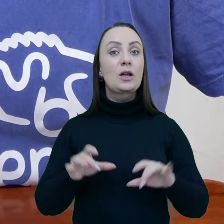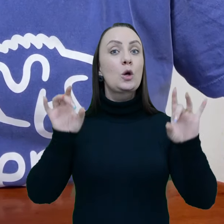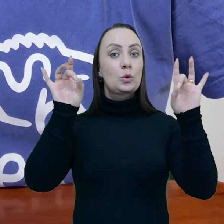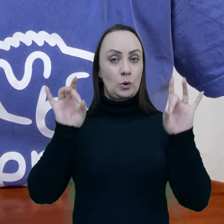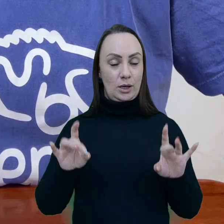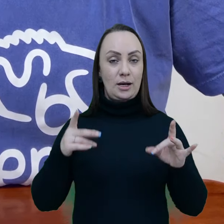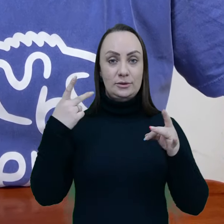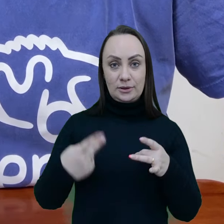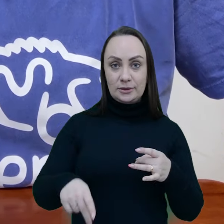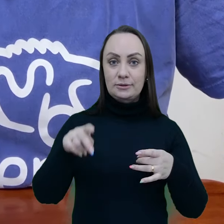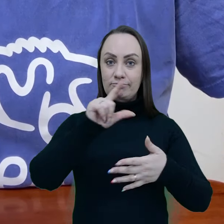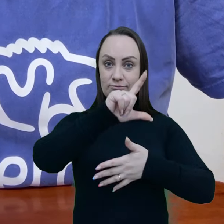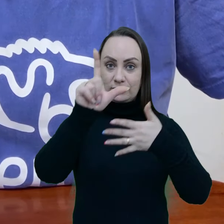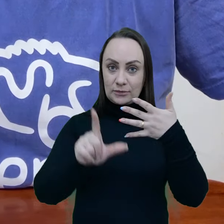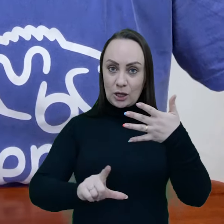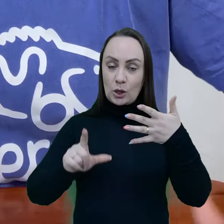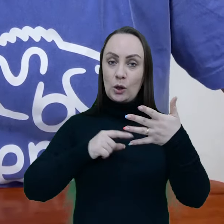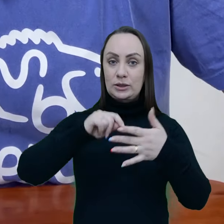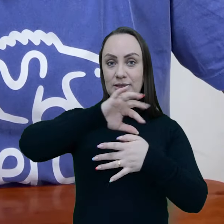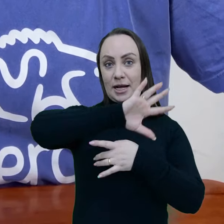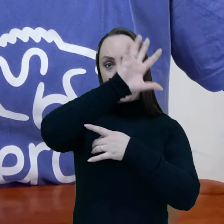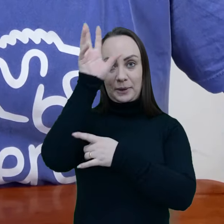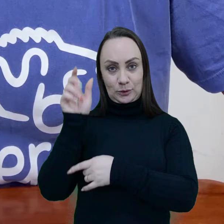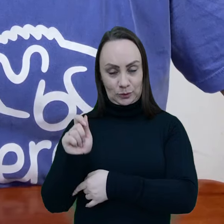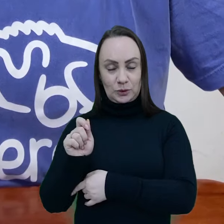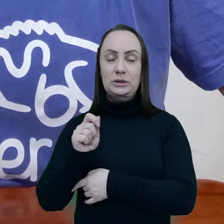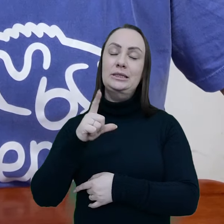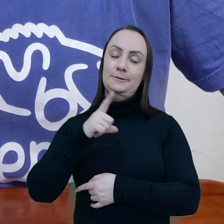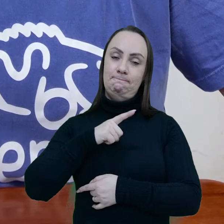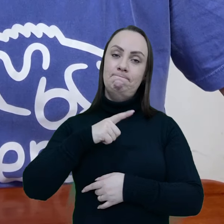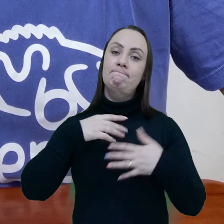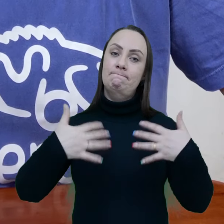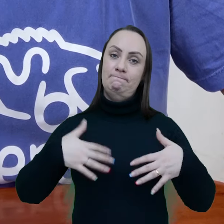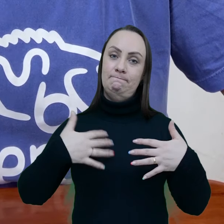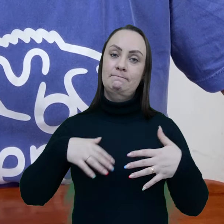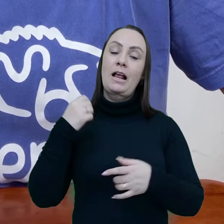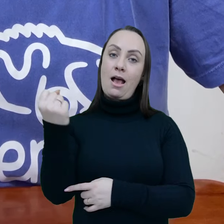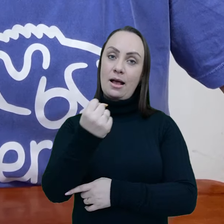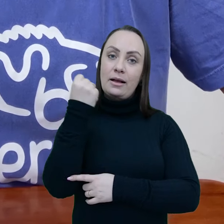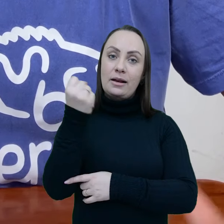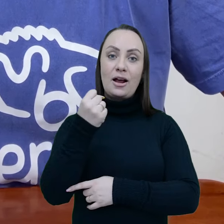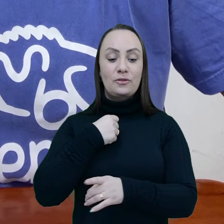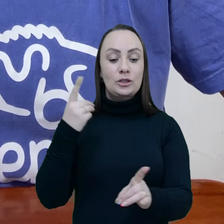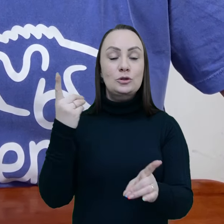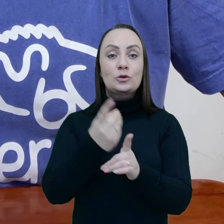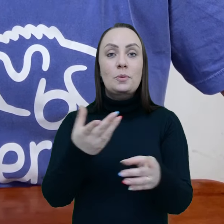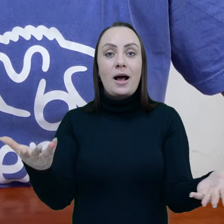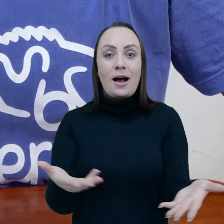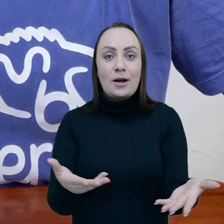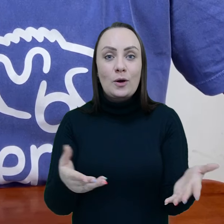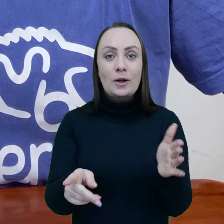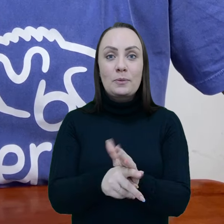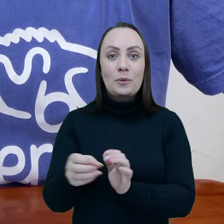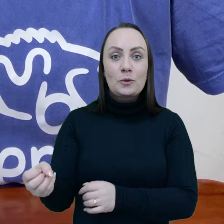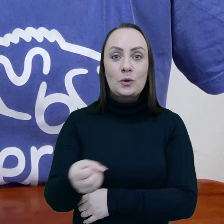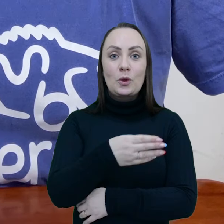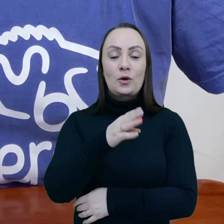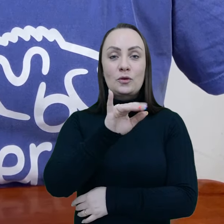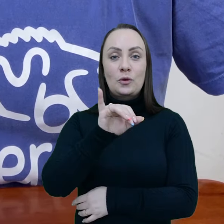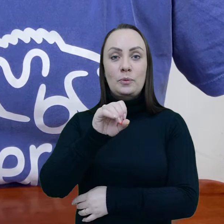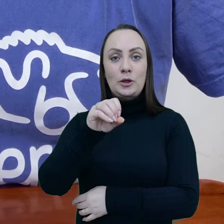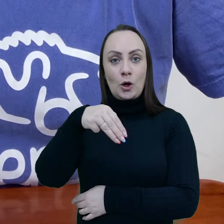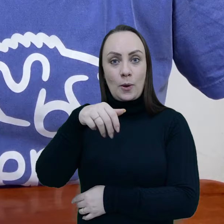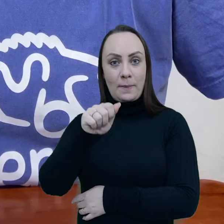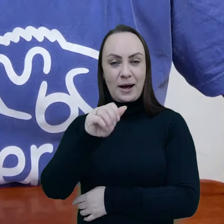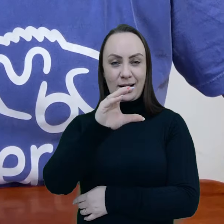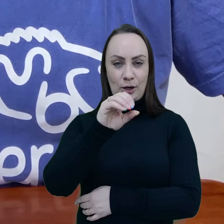consideradas pescarias extremamente danosas. No caso da costa amazônica, a gente ainda tem um agravante. Recentemente, foi descoberto o